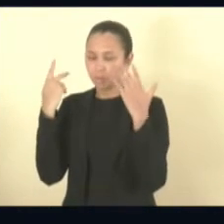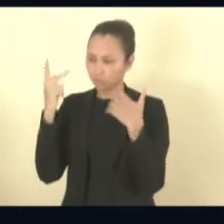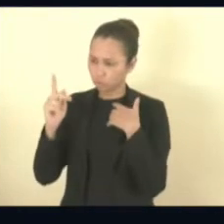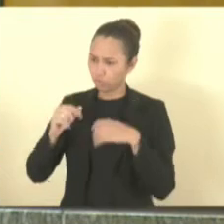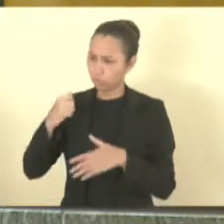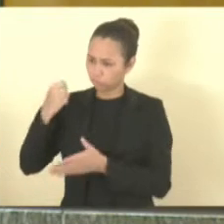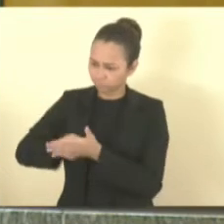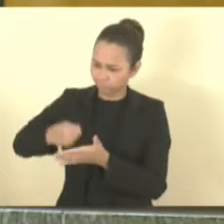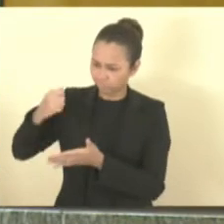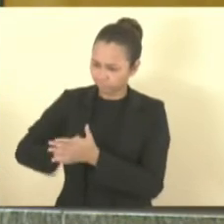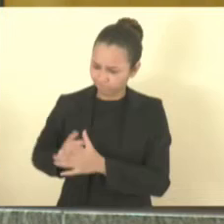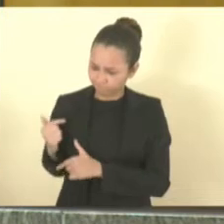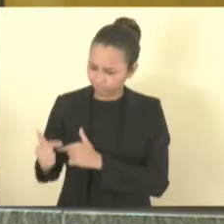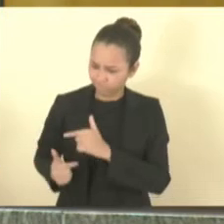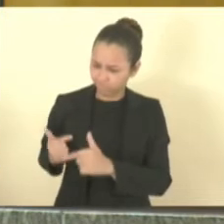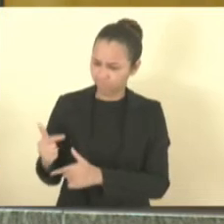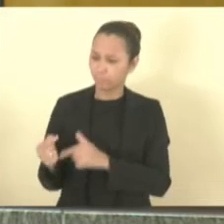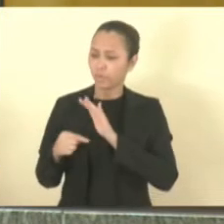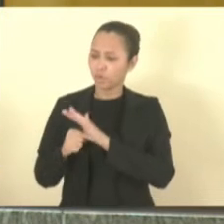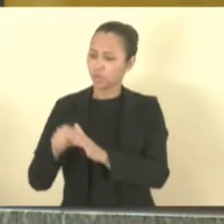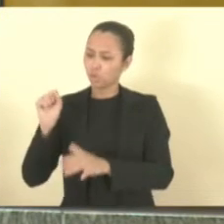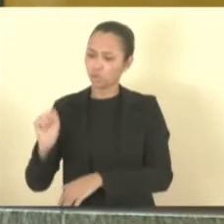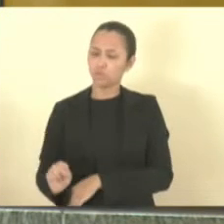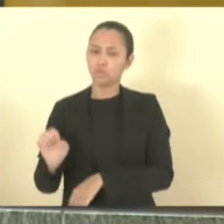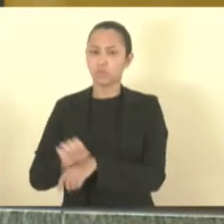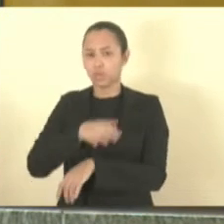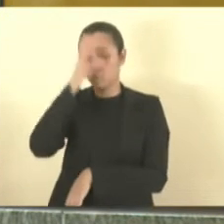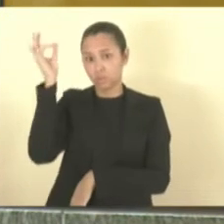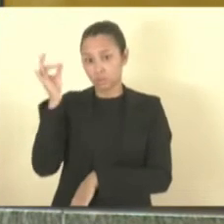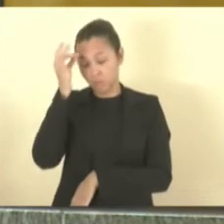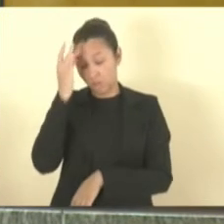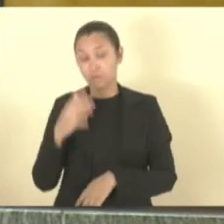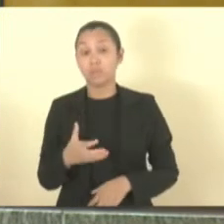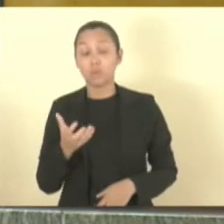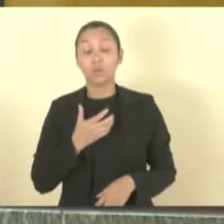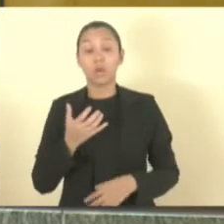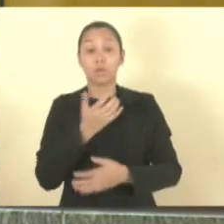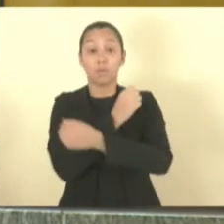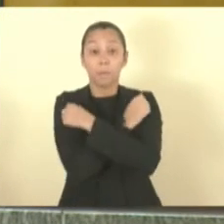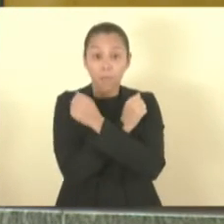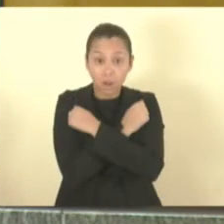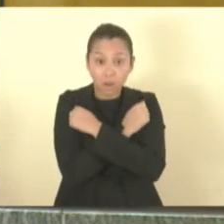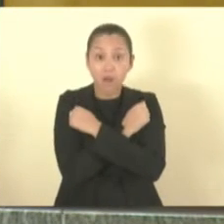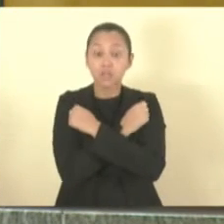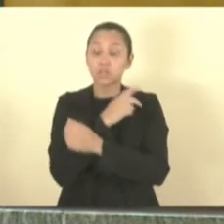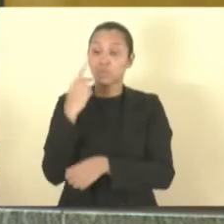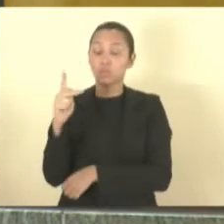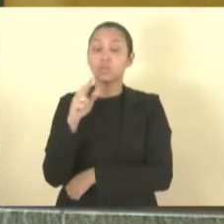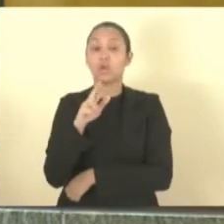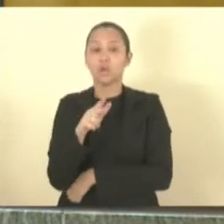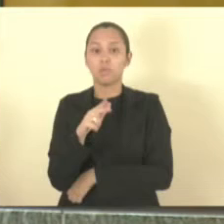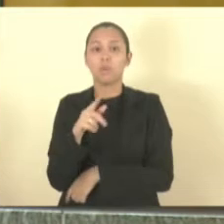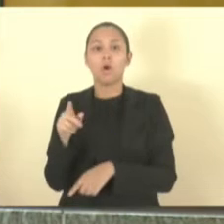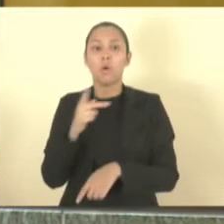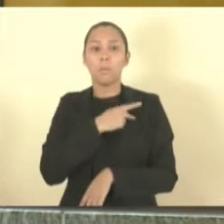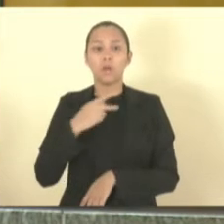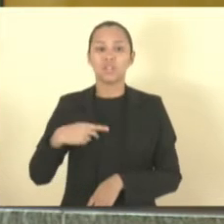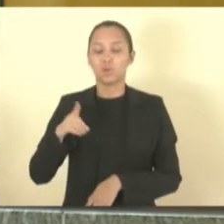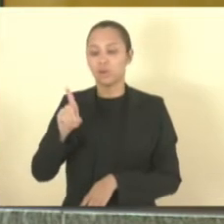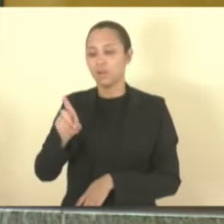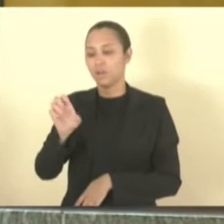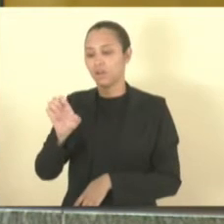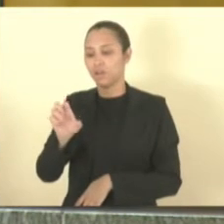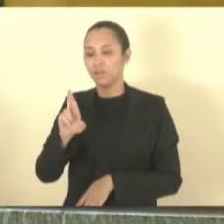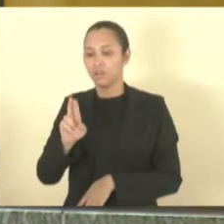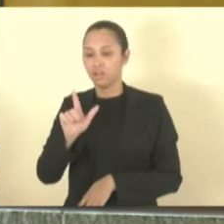do sul do nosso querido Estado Espírito Santo. E trago para você um abraço do seu irmão também, pastor Derli Baense.